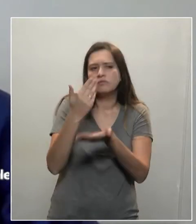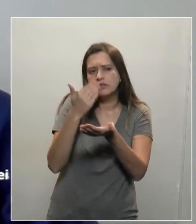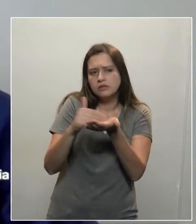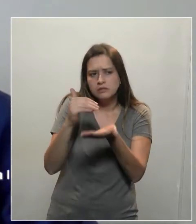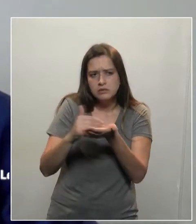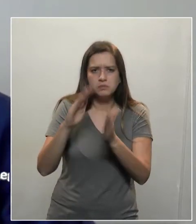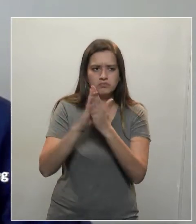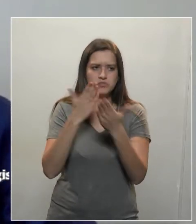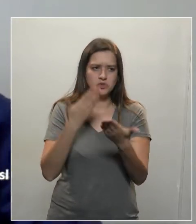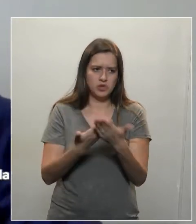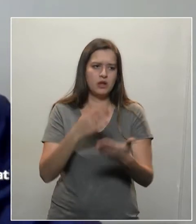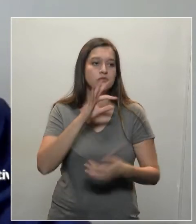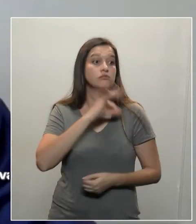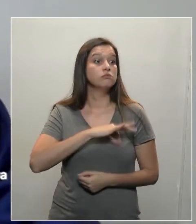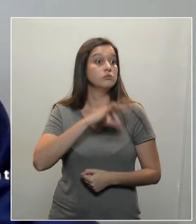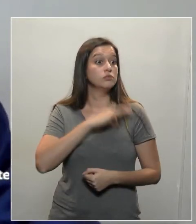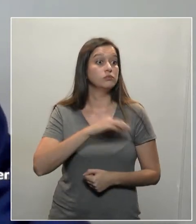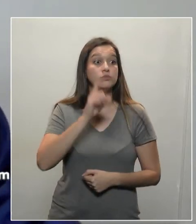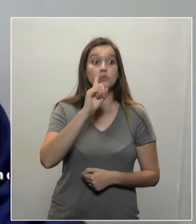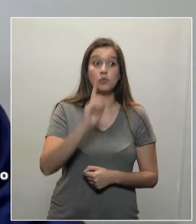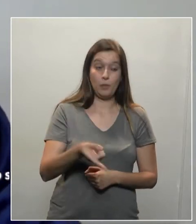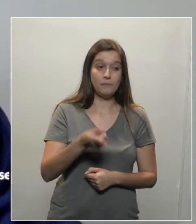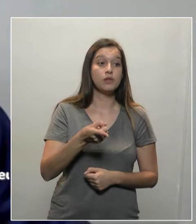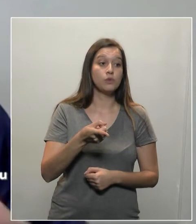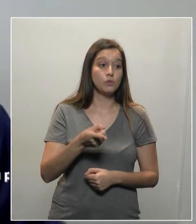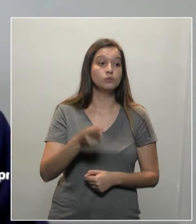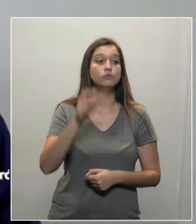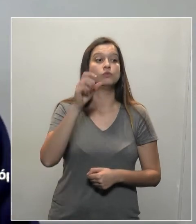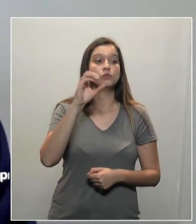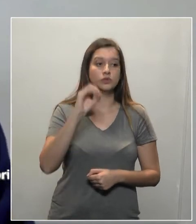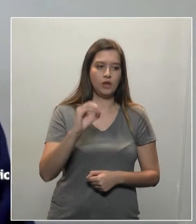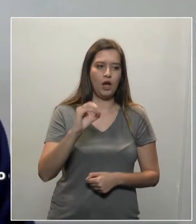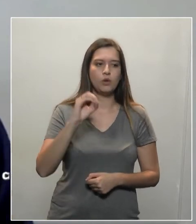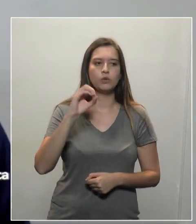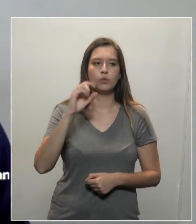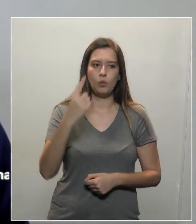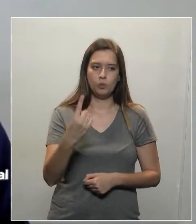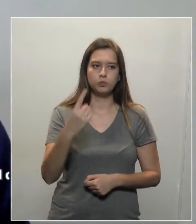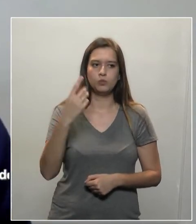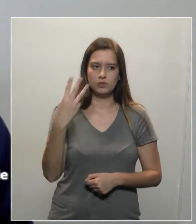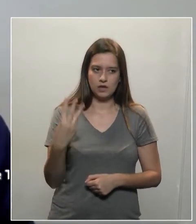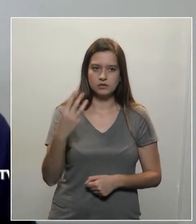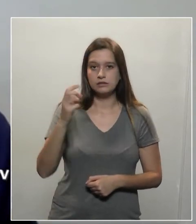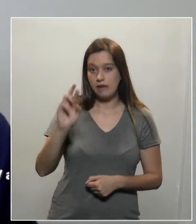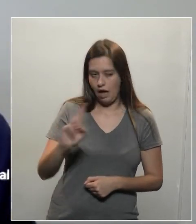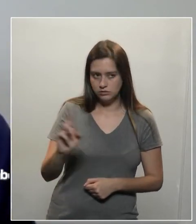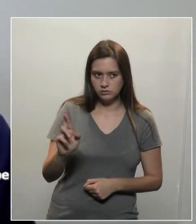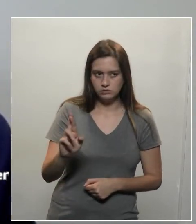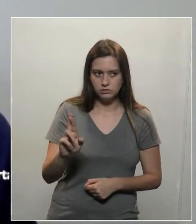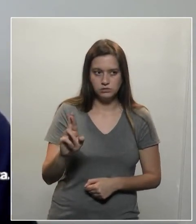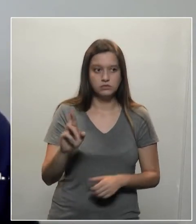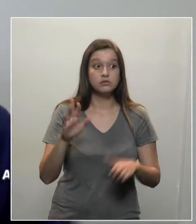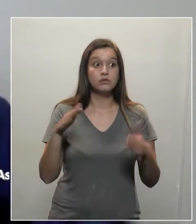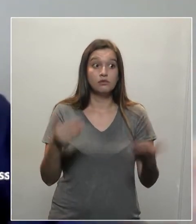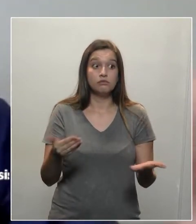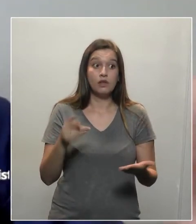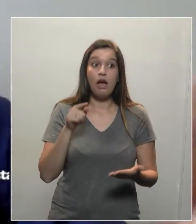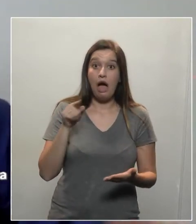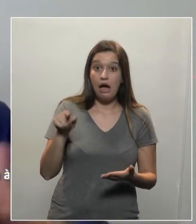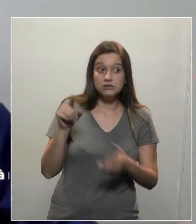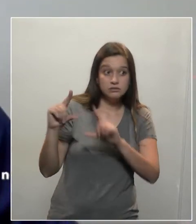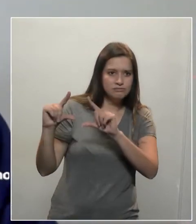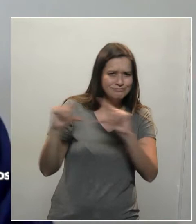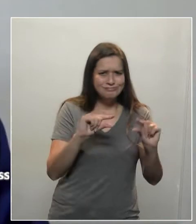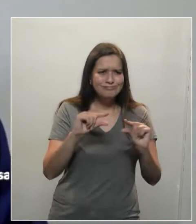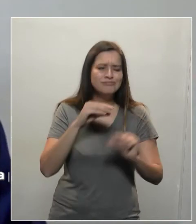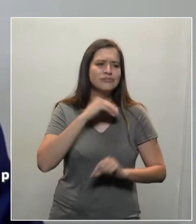,80. R 77,00 a menos do que os trabalhadores da iniciativa privada têm o direito de receber. E temos